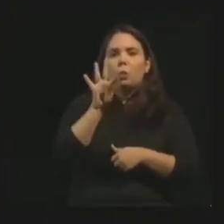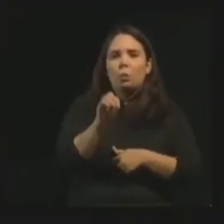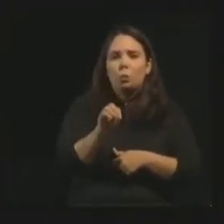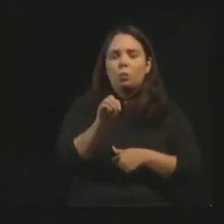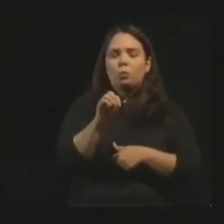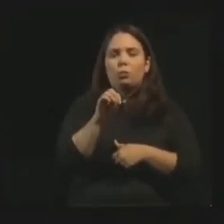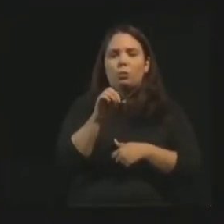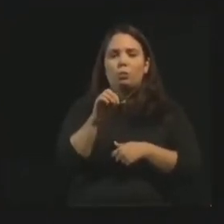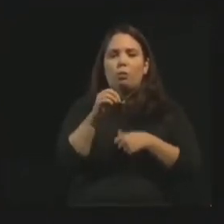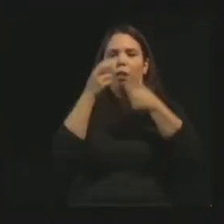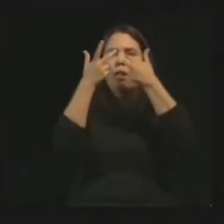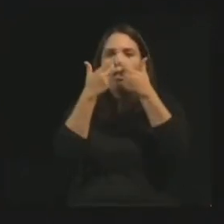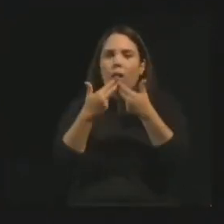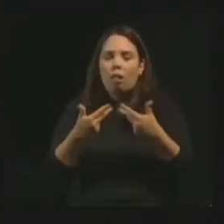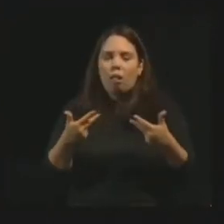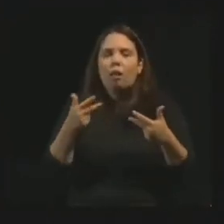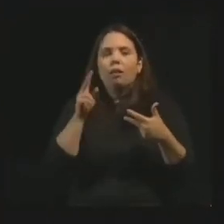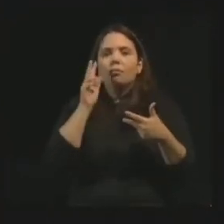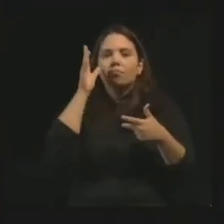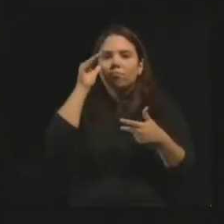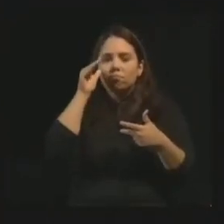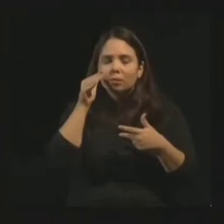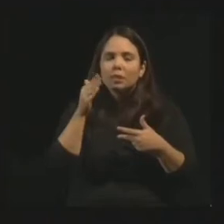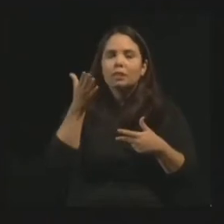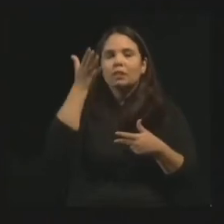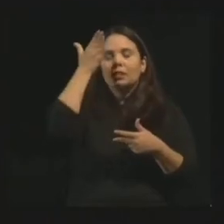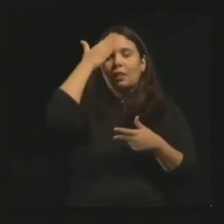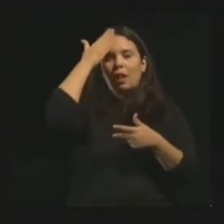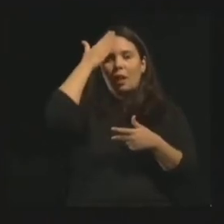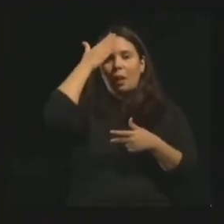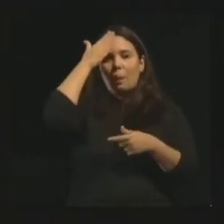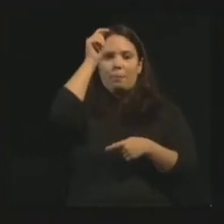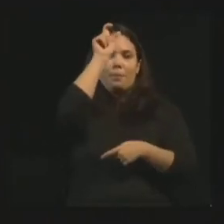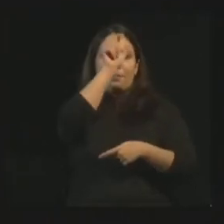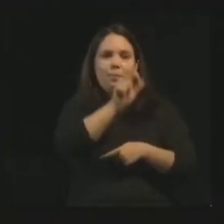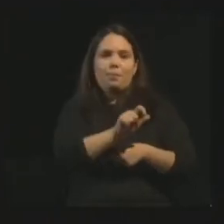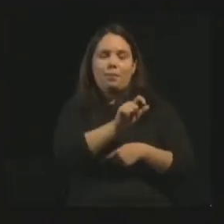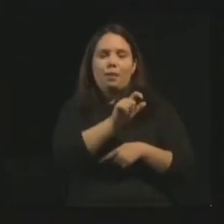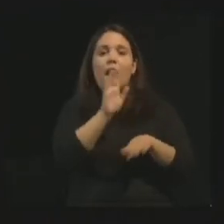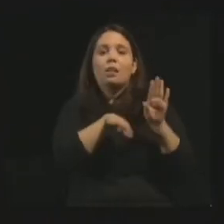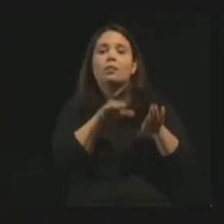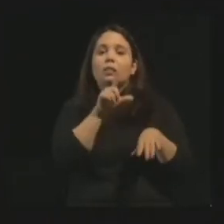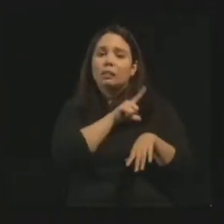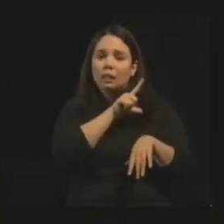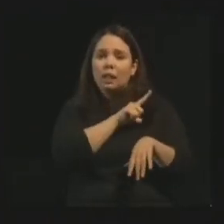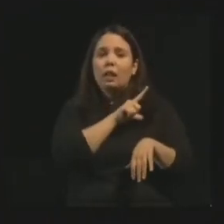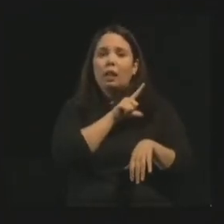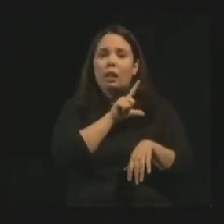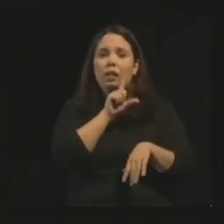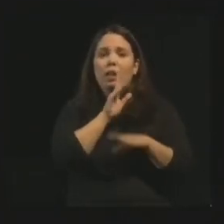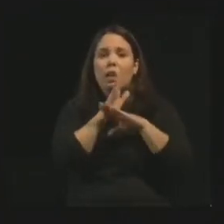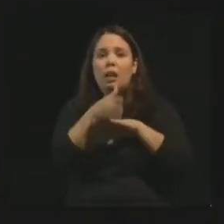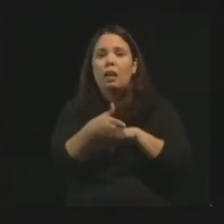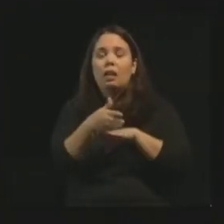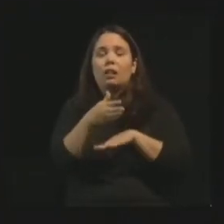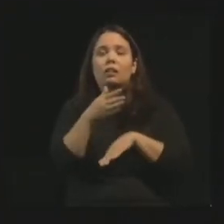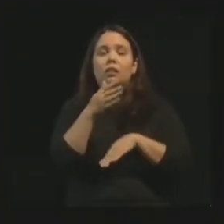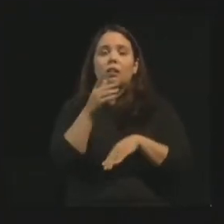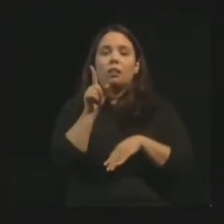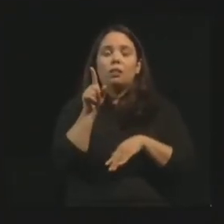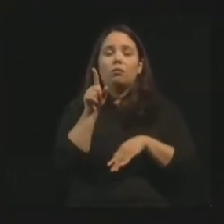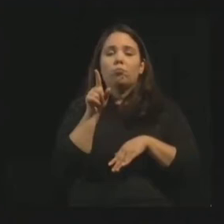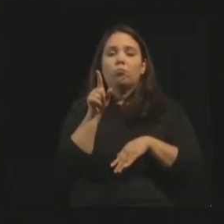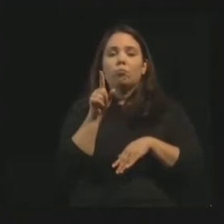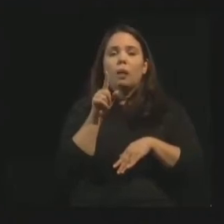e aí descobre, inclusive, ainda tem o perfil, muitas vezes, do morto. E ele vai lá e comemora a fotográfica,